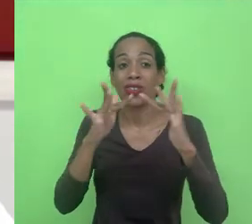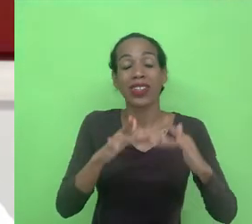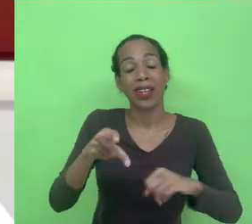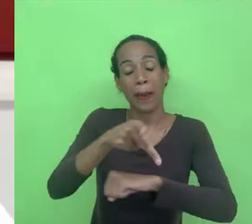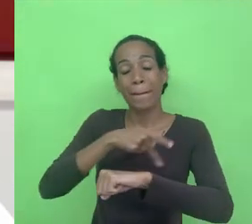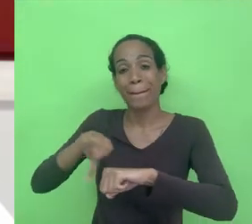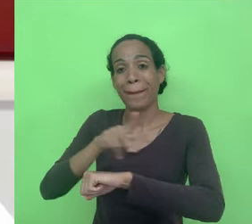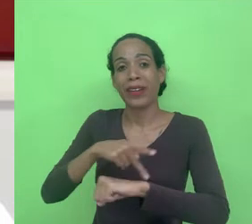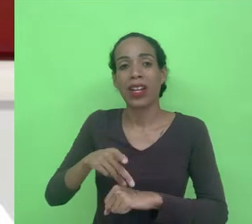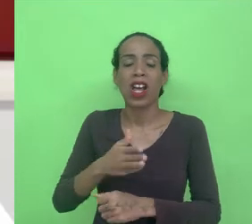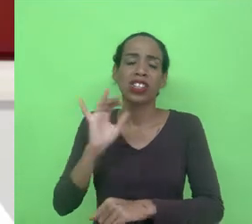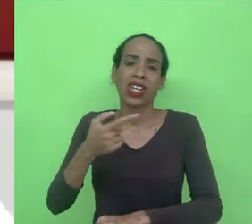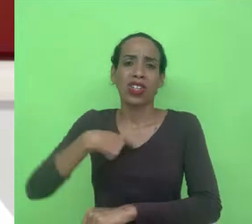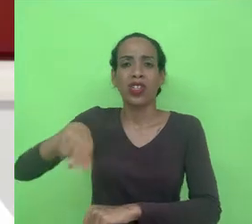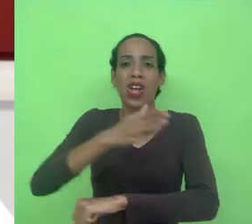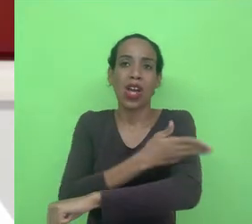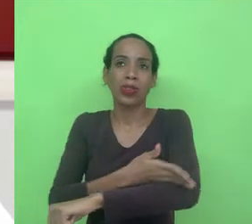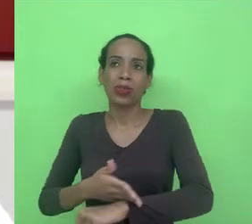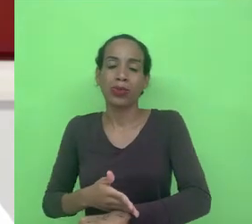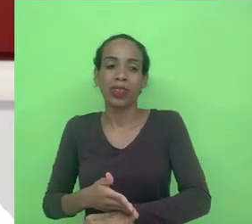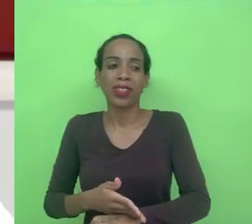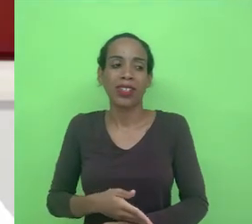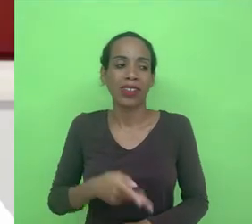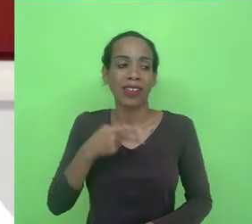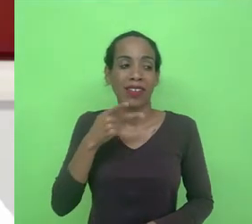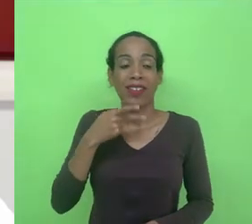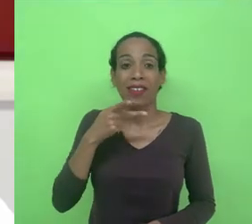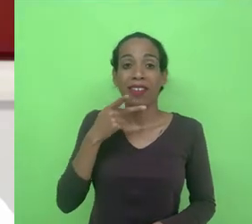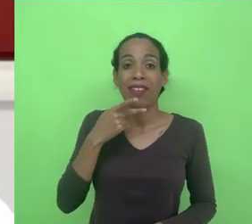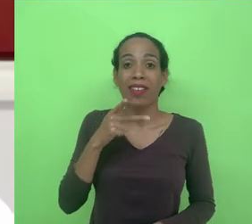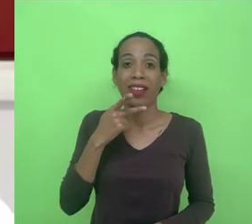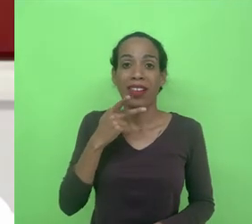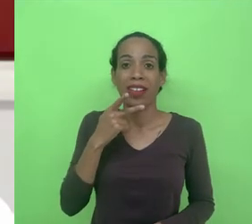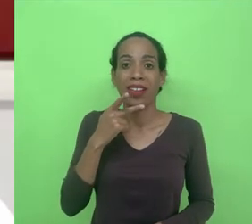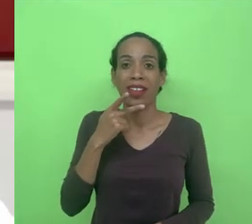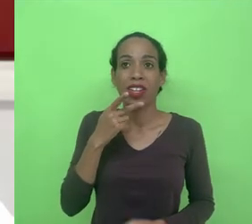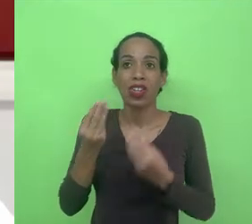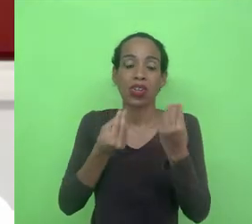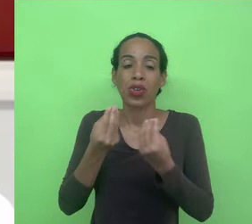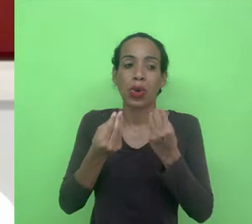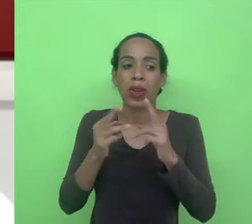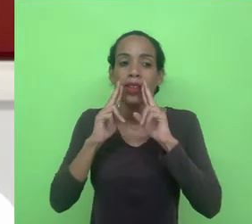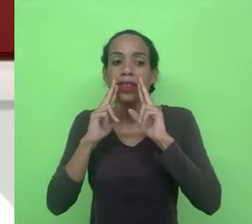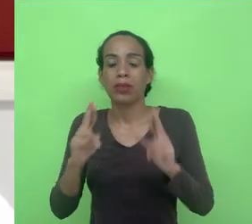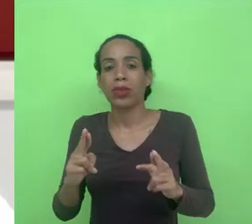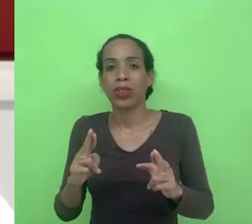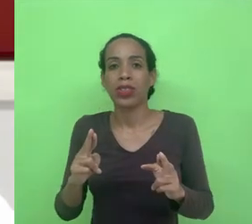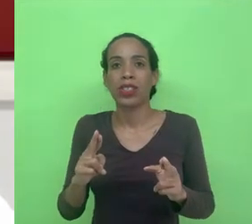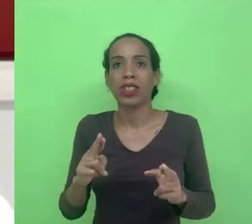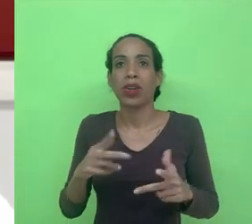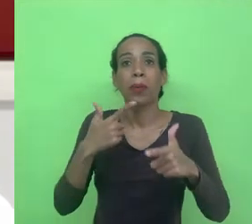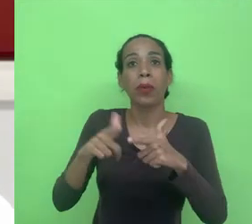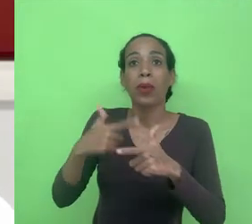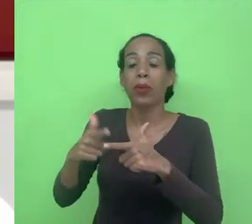está tão acostumado com o Estado-nação que quando a gente fala das formas de resolver esse tipo de problema a gente